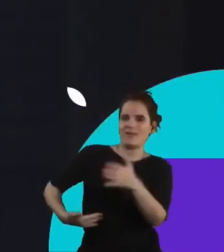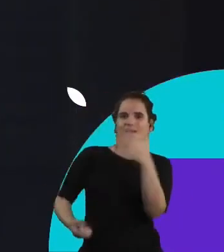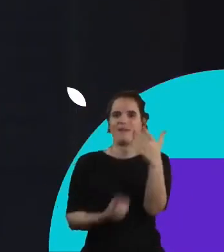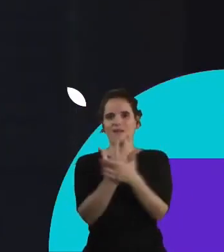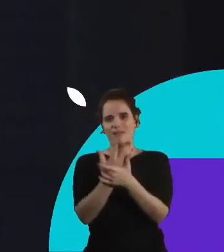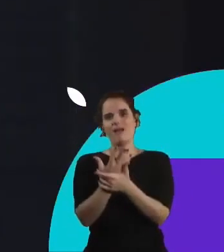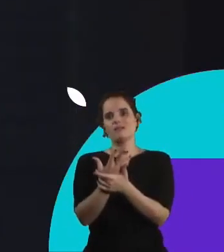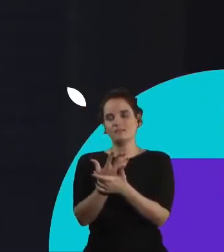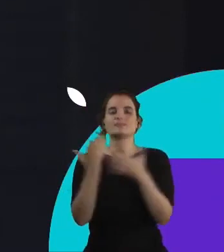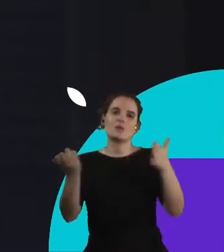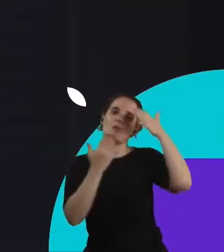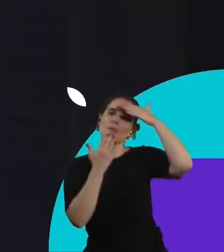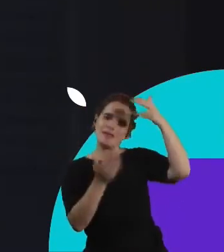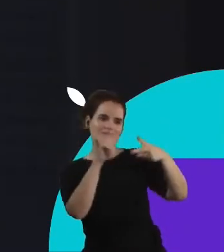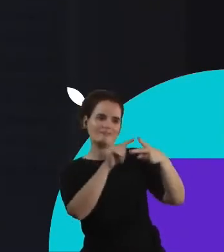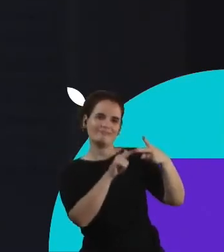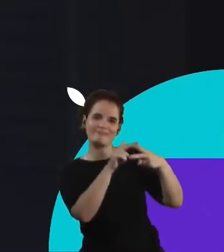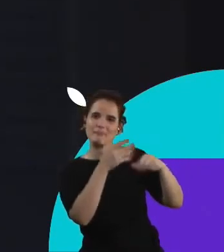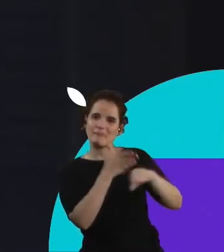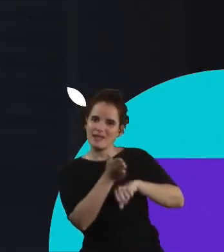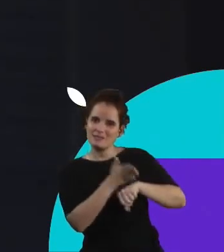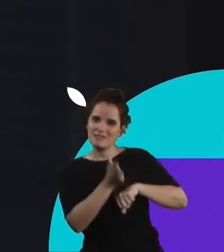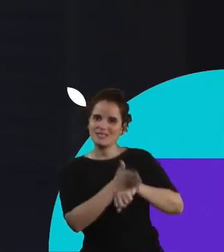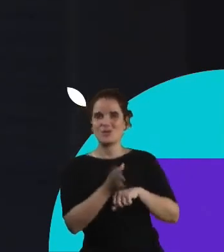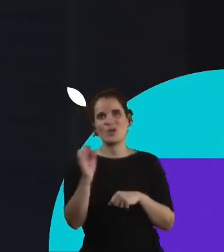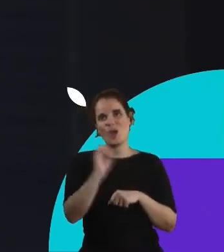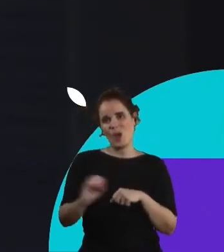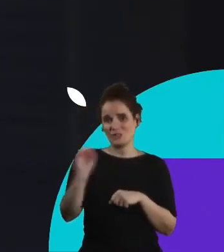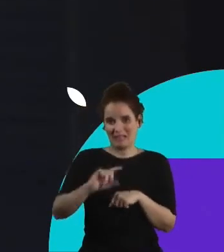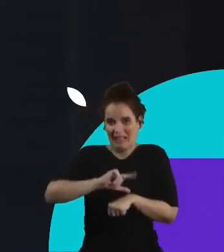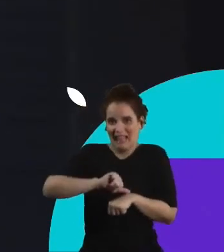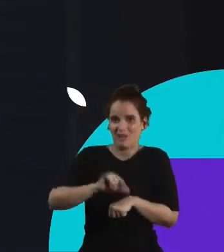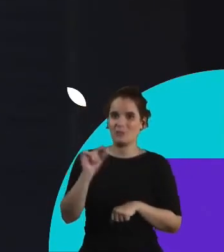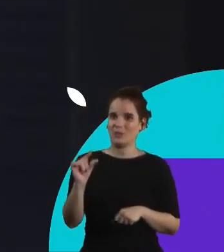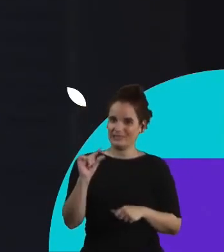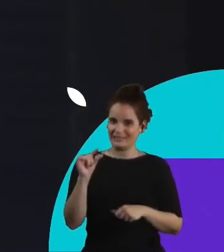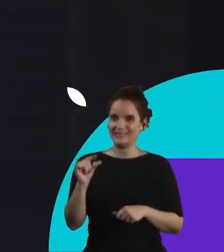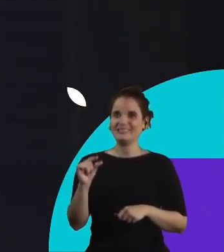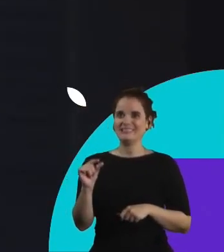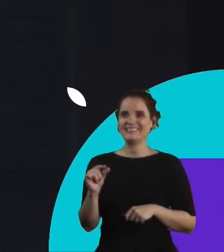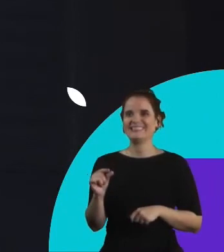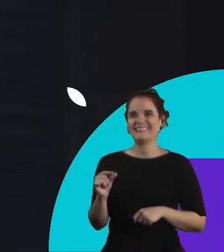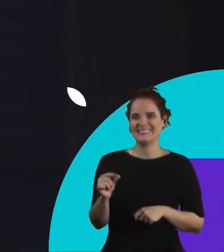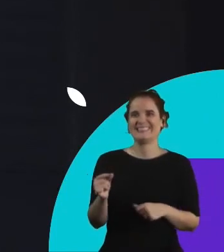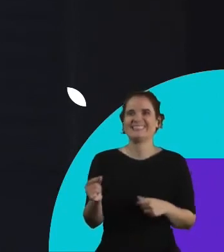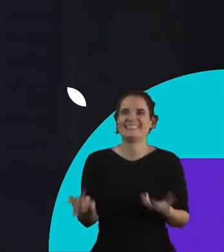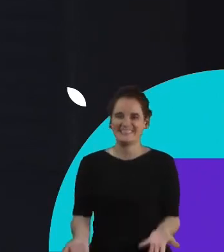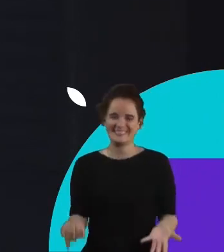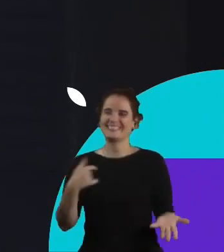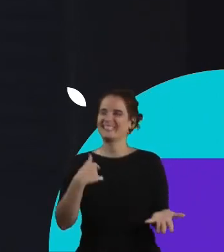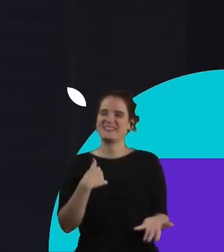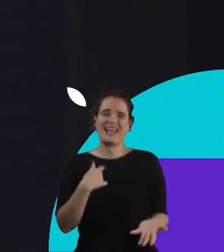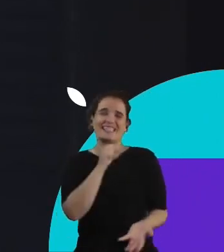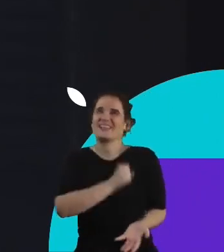muito a participação de vocês foi ótimo estourar um pouquinho o tempo assim e ouvir vocês sobre isso pra mim